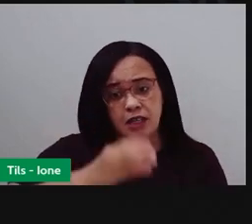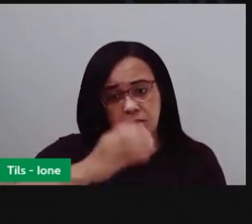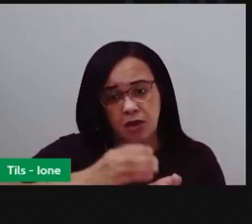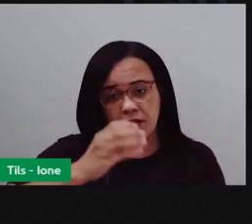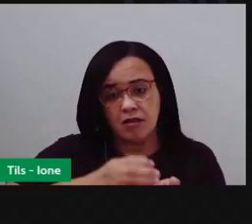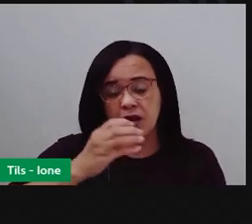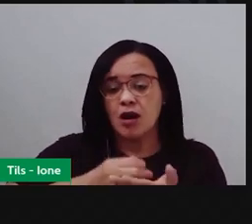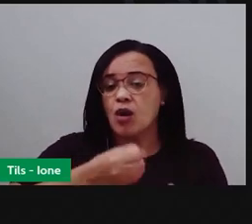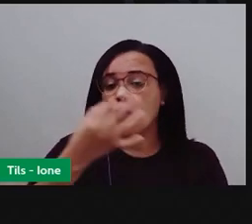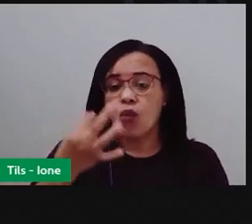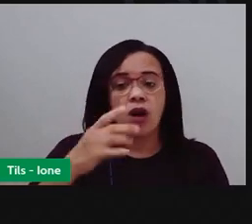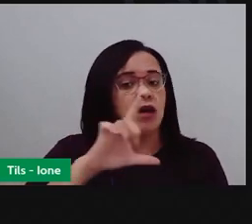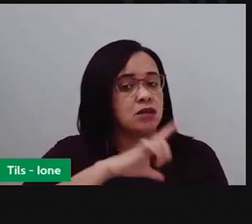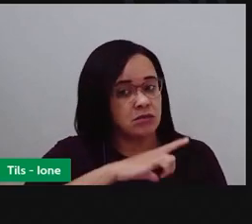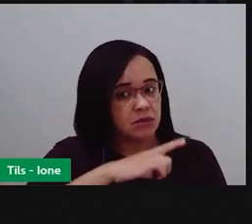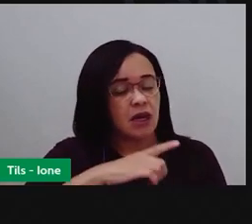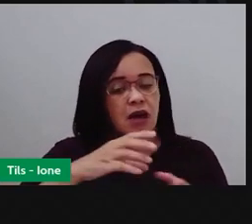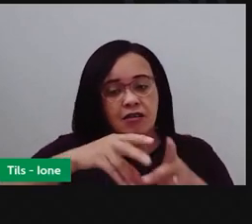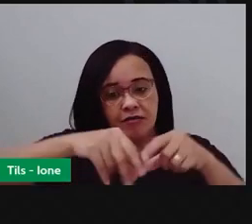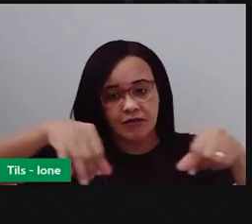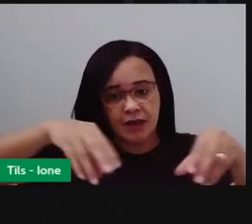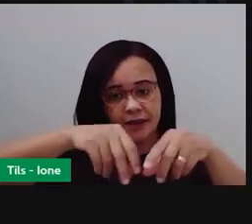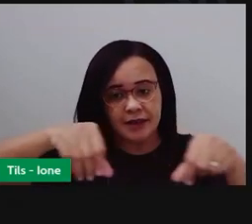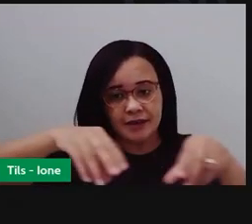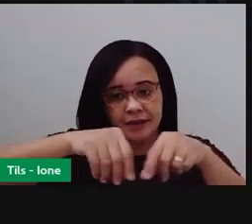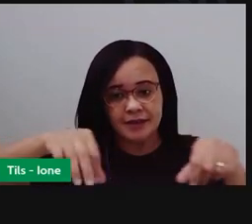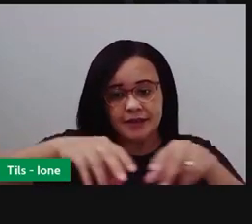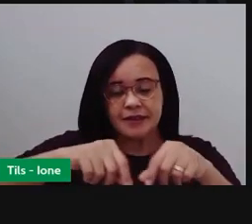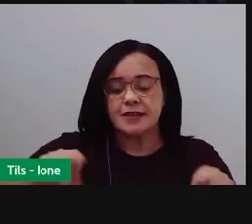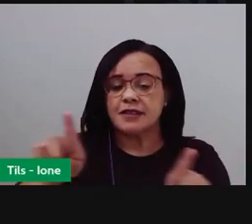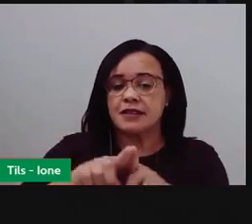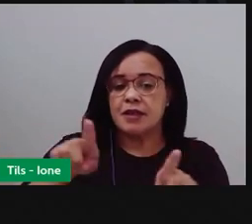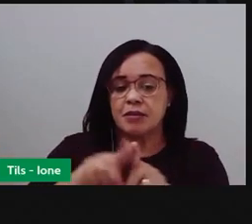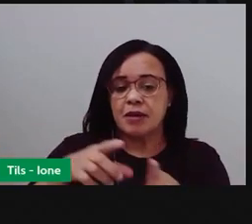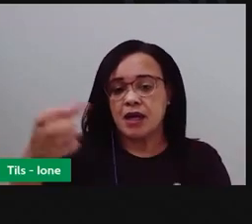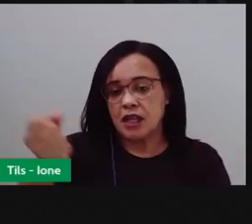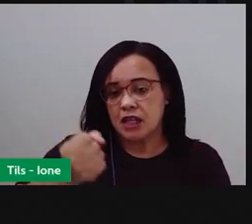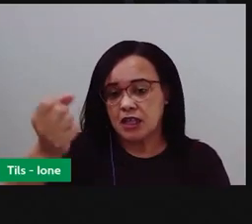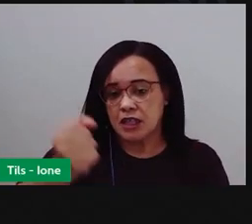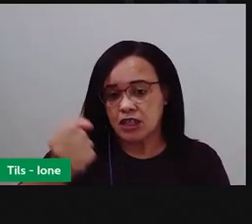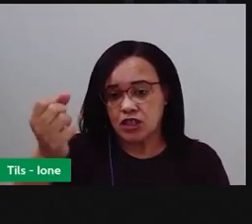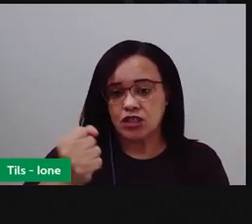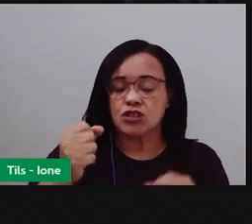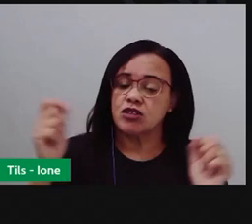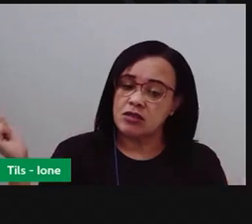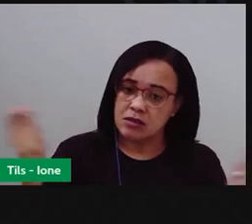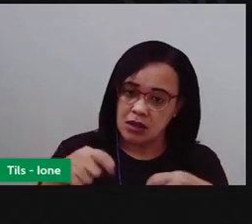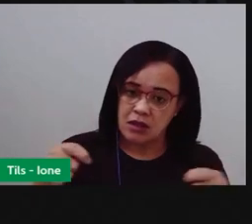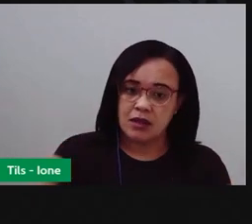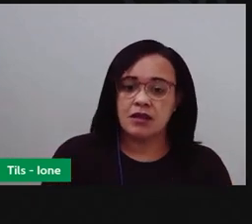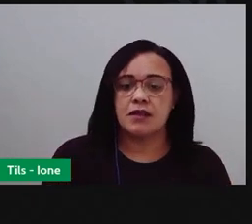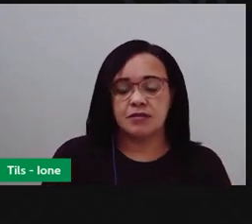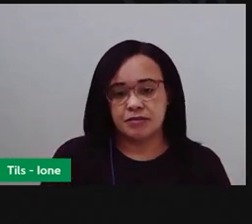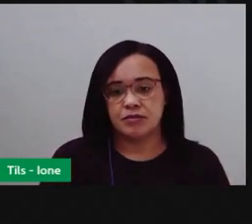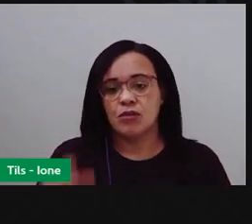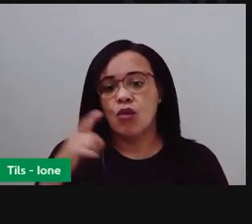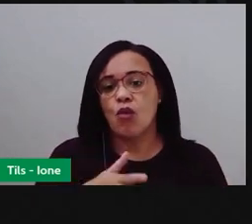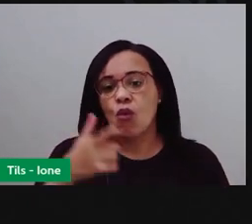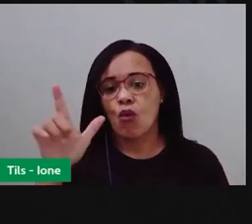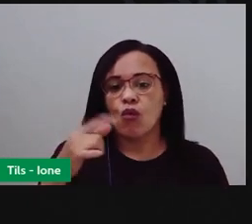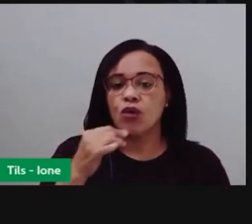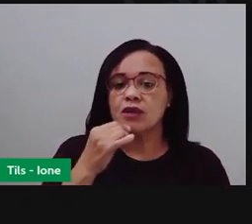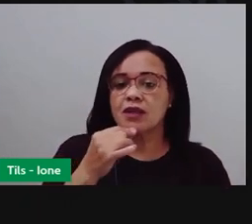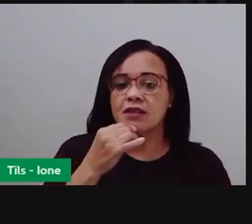para medir a quantidade de farinha, medir a quantidade de leite, por exemplo. Que são essas outras.